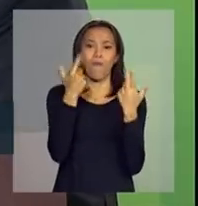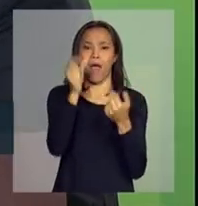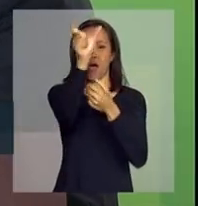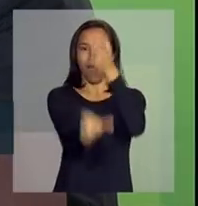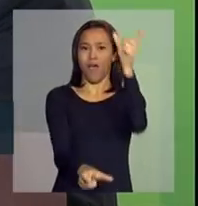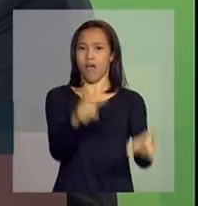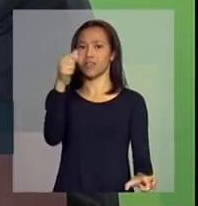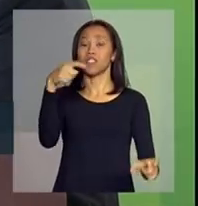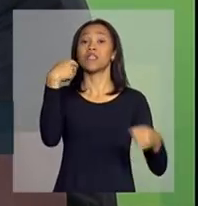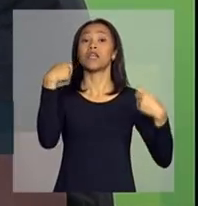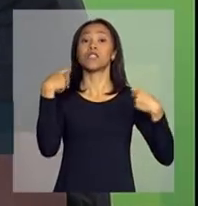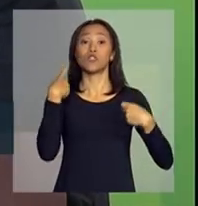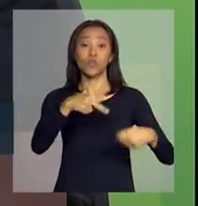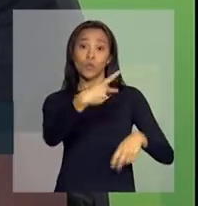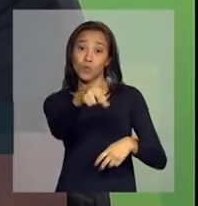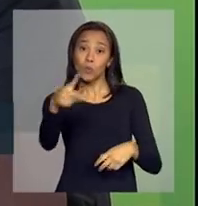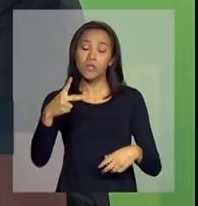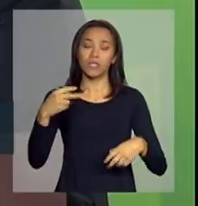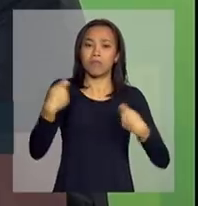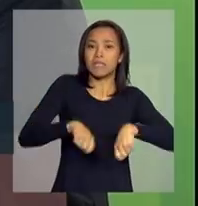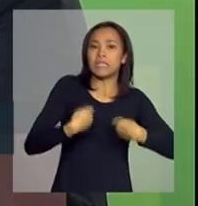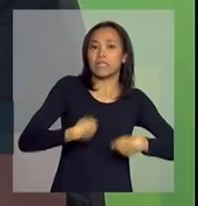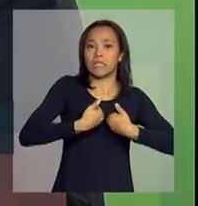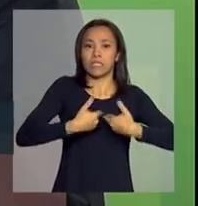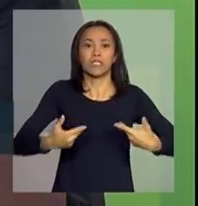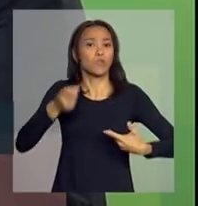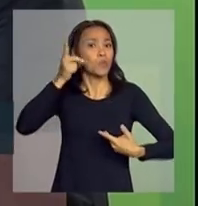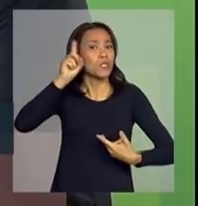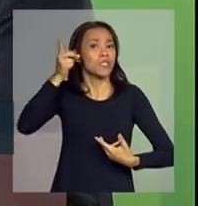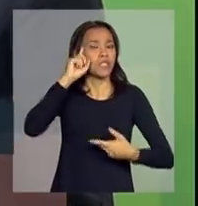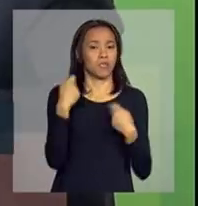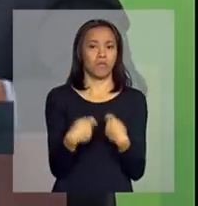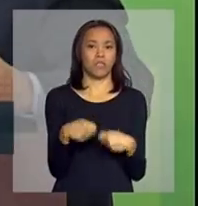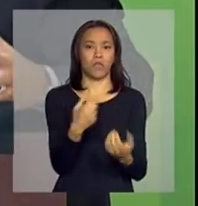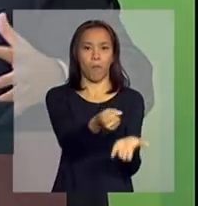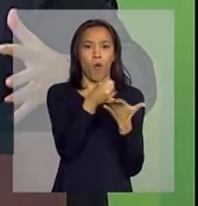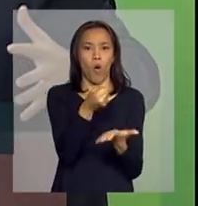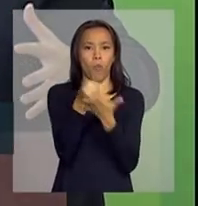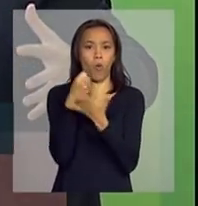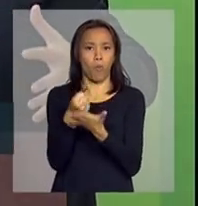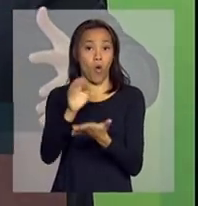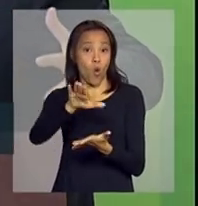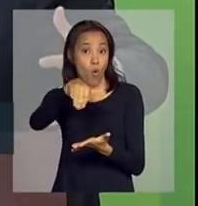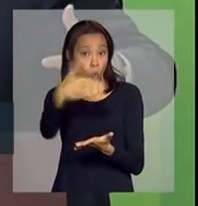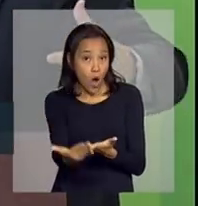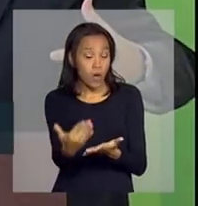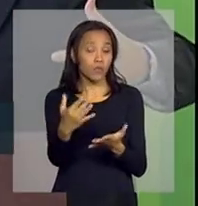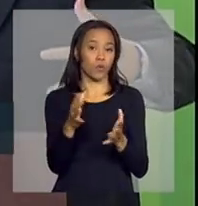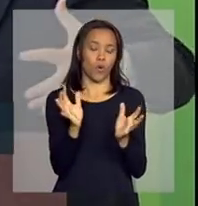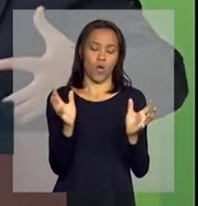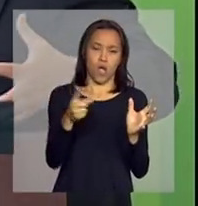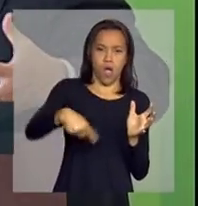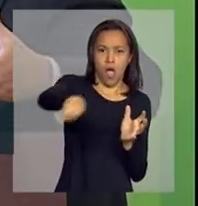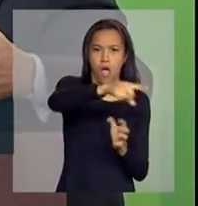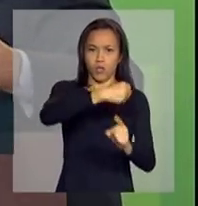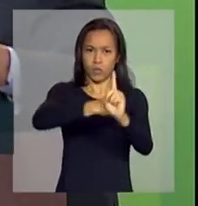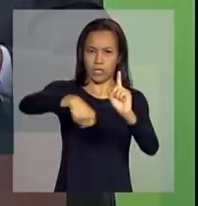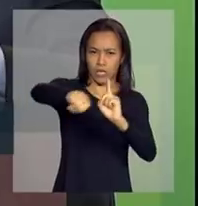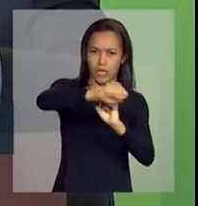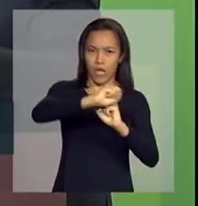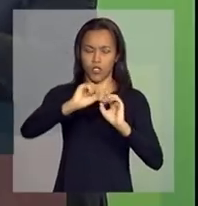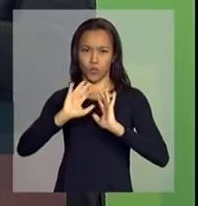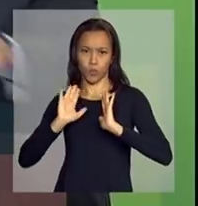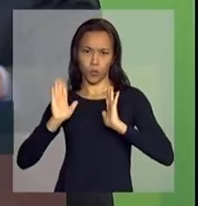sua necessidade de sobrevivência no dia a dia. Na hora que o conjunto da sociedade vai numa